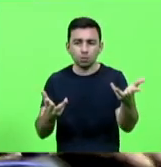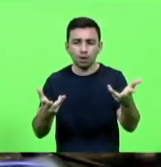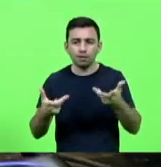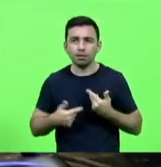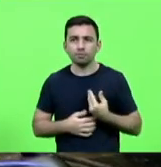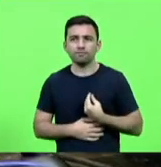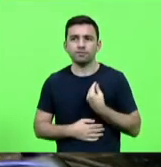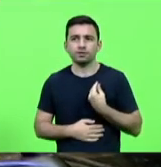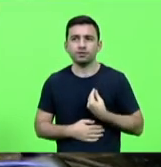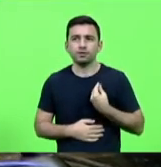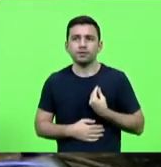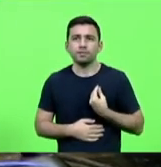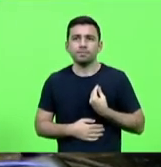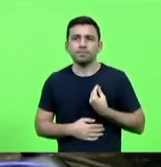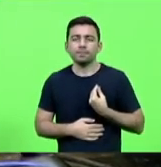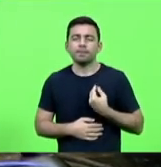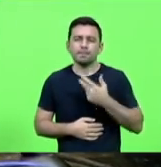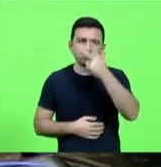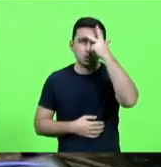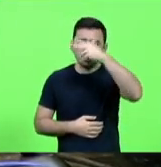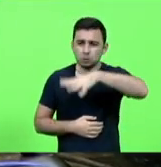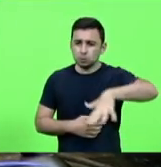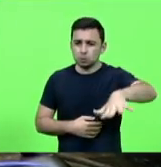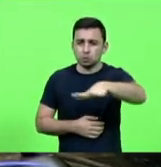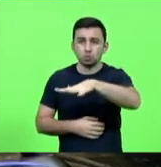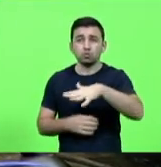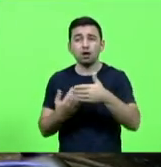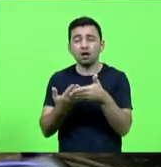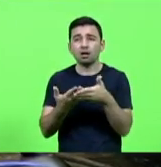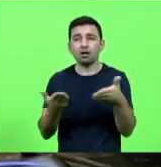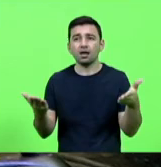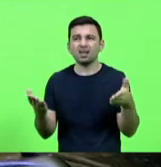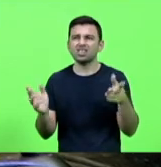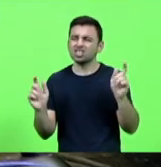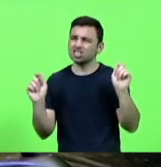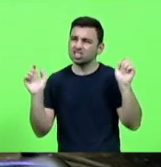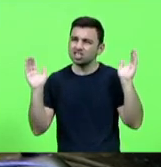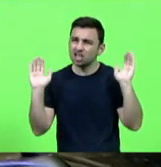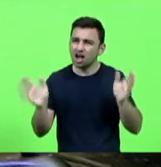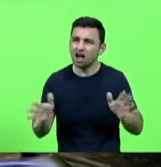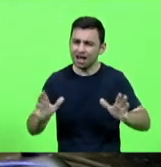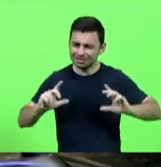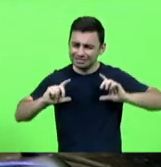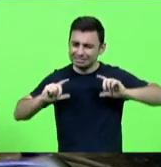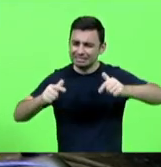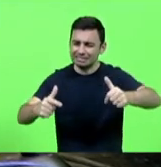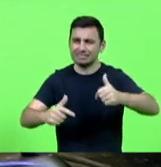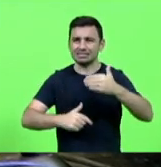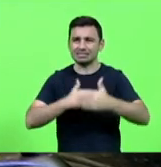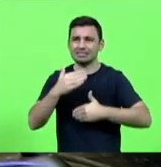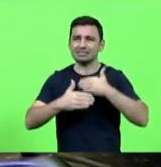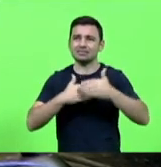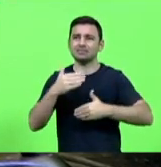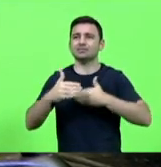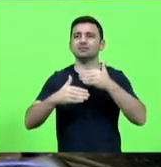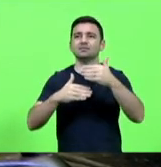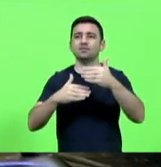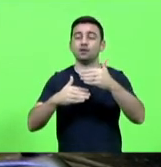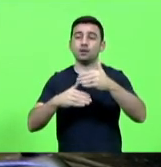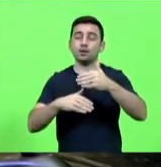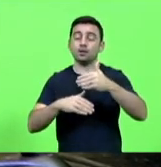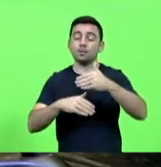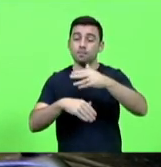pessoas que como já falamos deram tudo de si para construir o nosso país